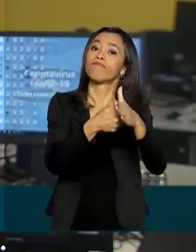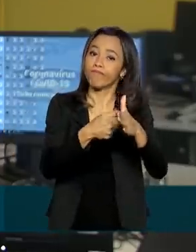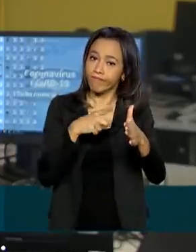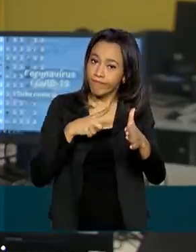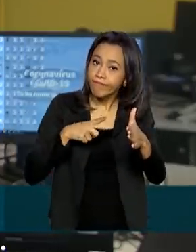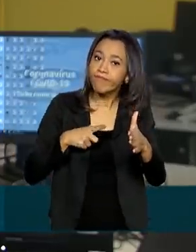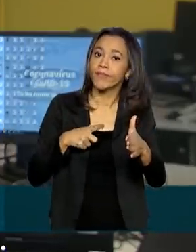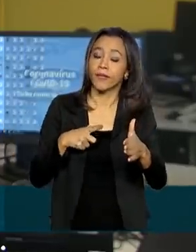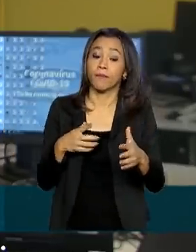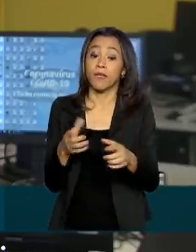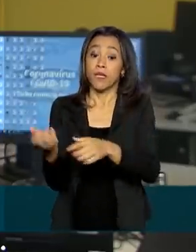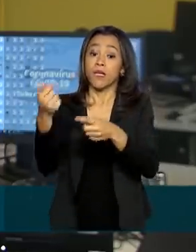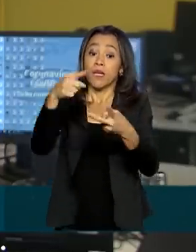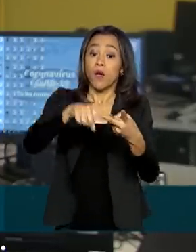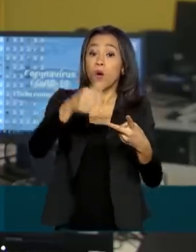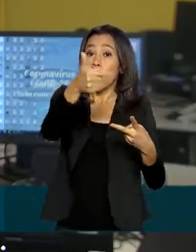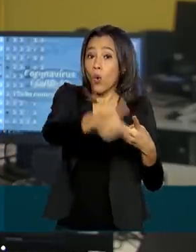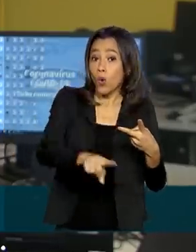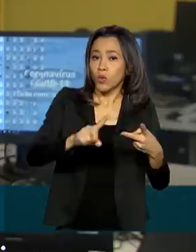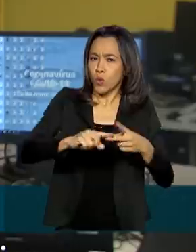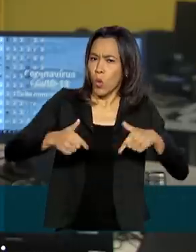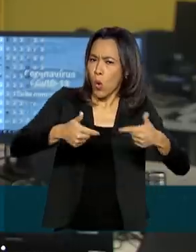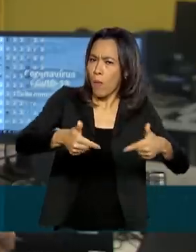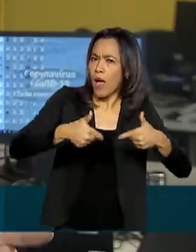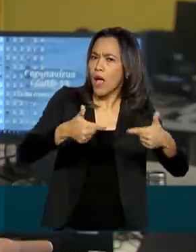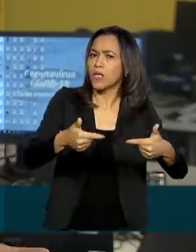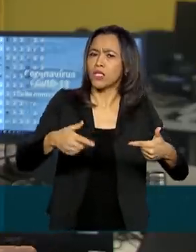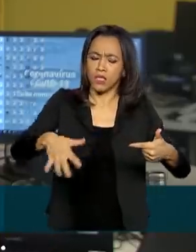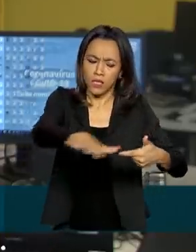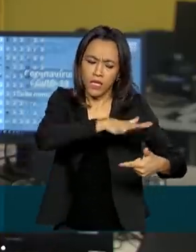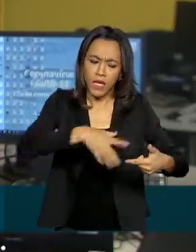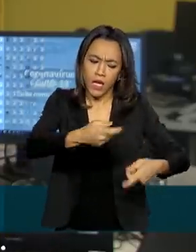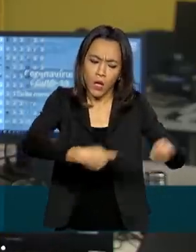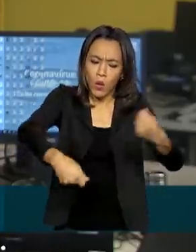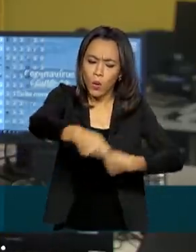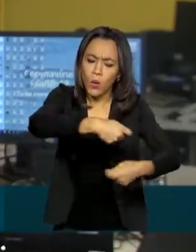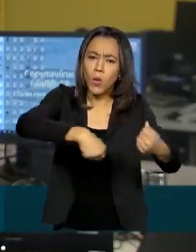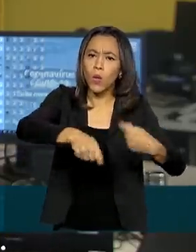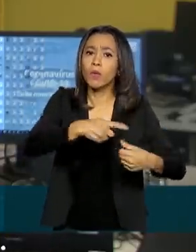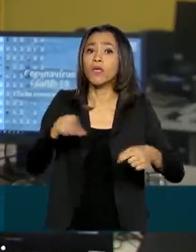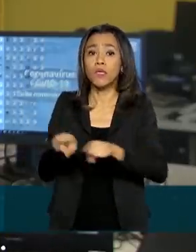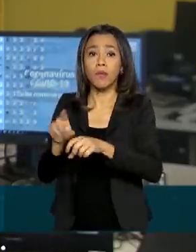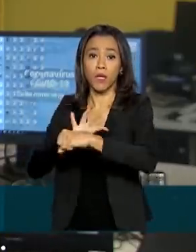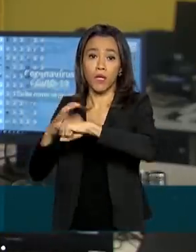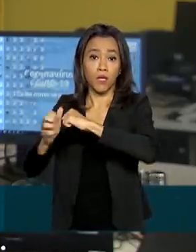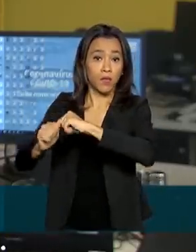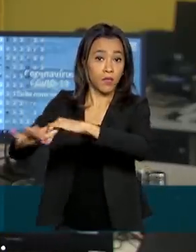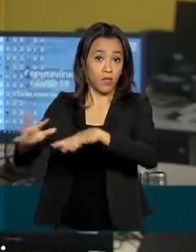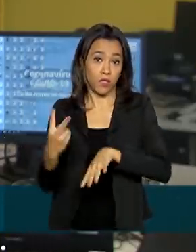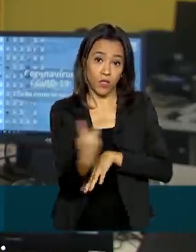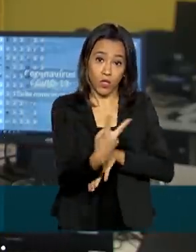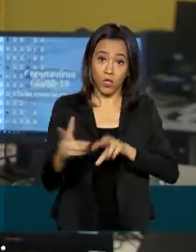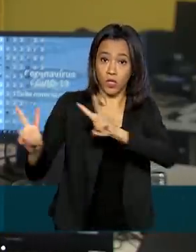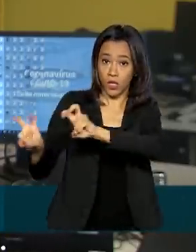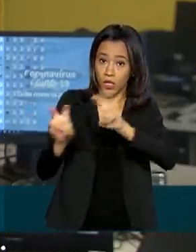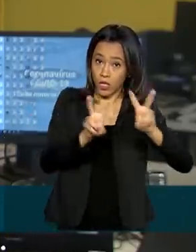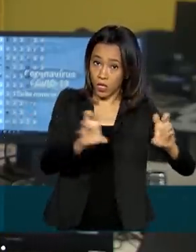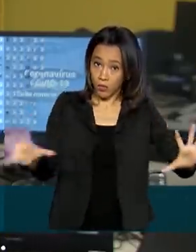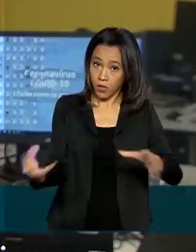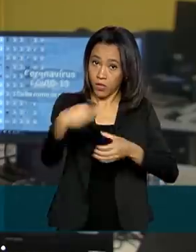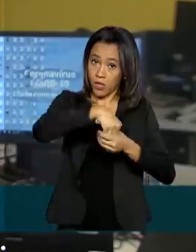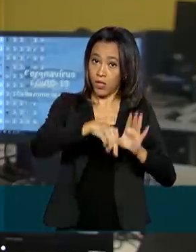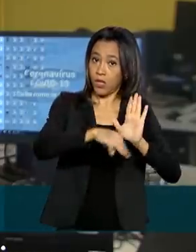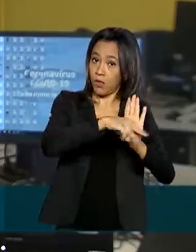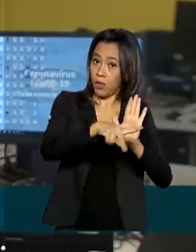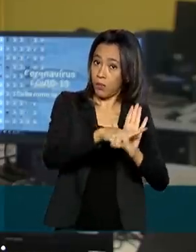da Covid-19. E o segundo é no combate aos efeitos econômicos e sociais relacionados ao novo coronavírus. A MP, ela